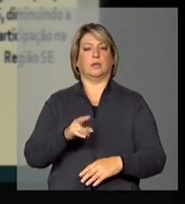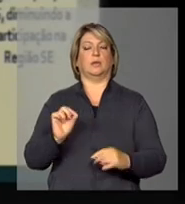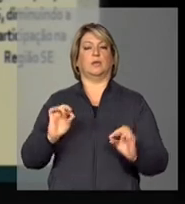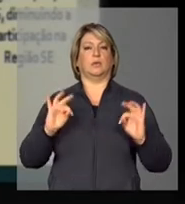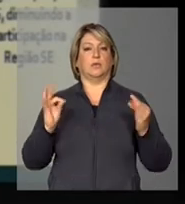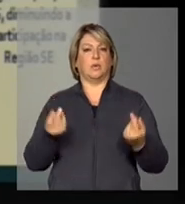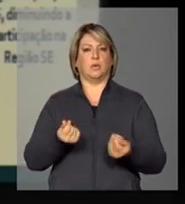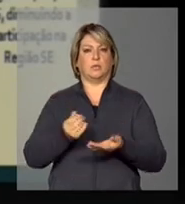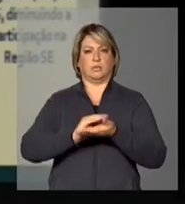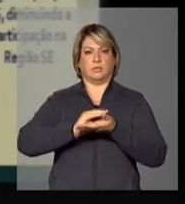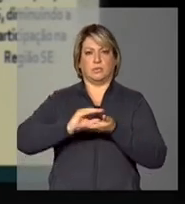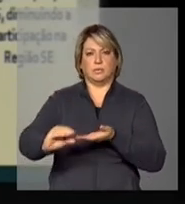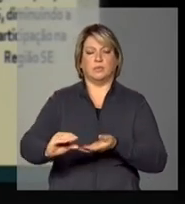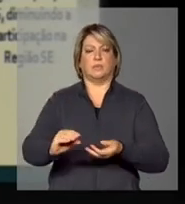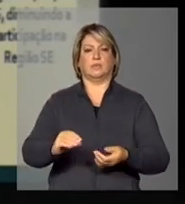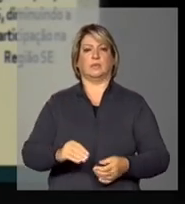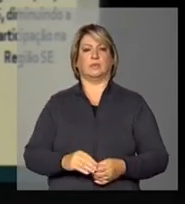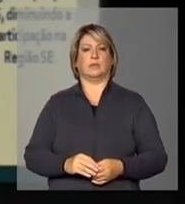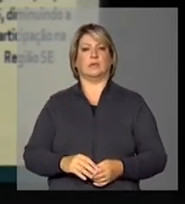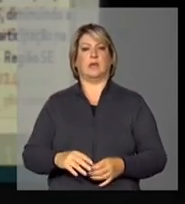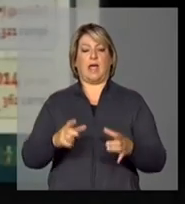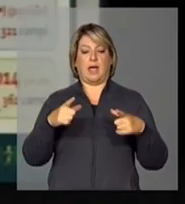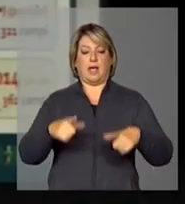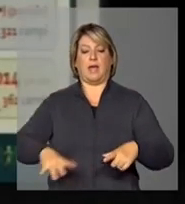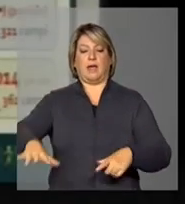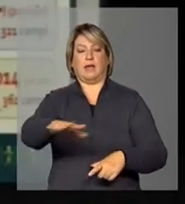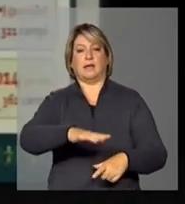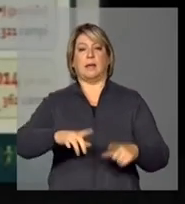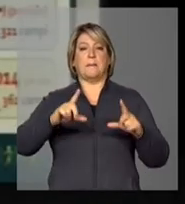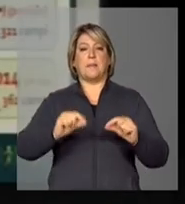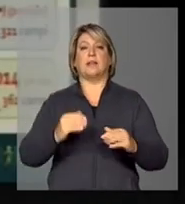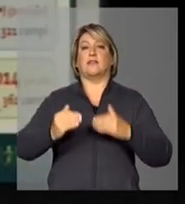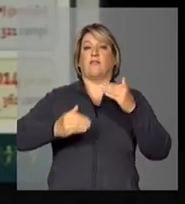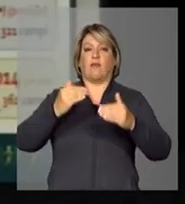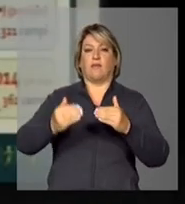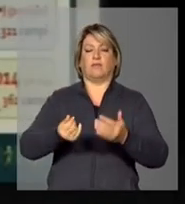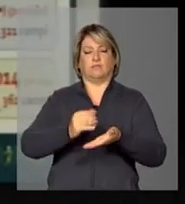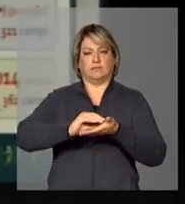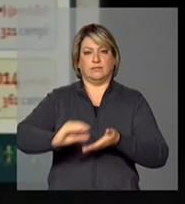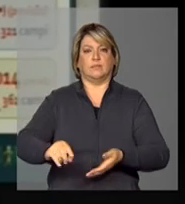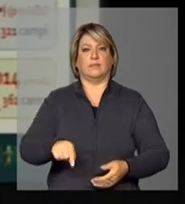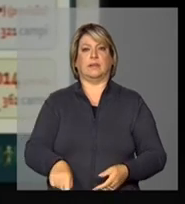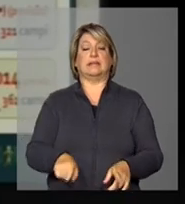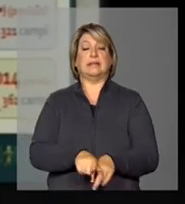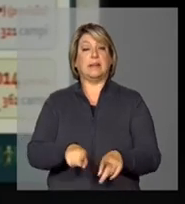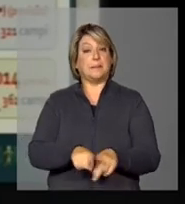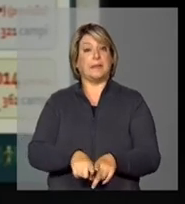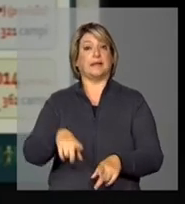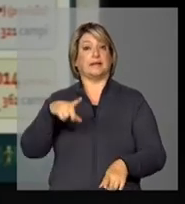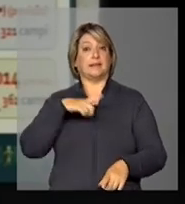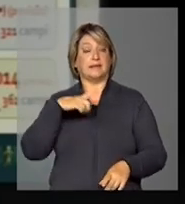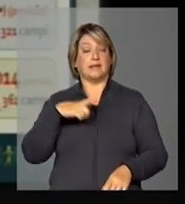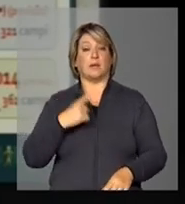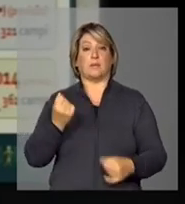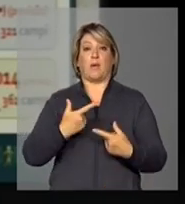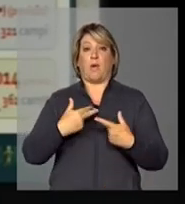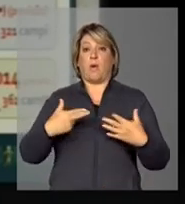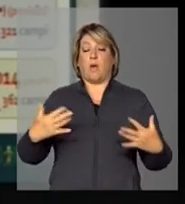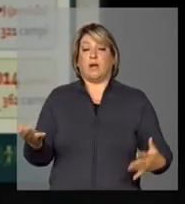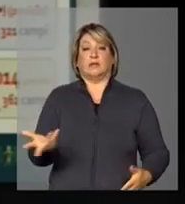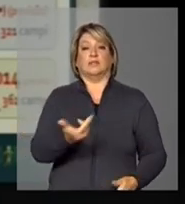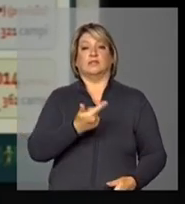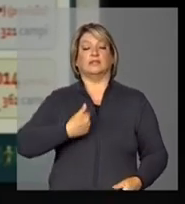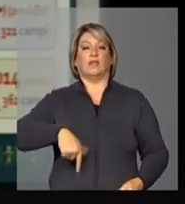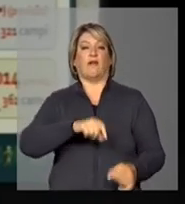dos nossos investimentos para as áreas menos desenvolvidas, e temos algo de extraordinário, uma riqueza que nós construímos nos últimos